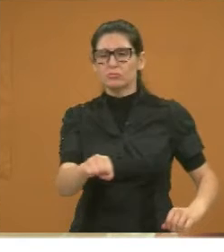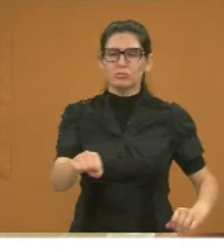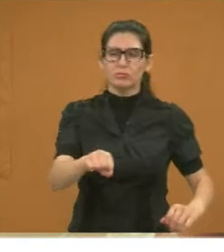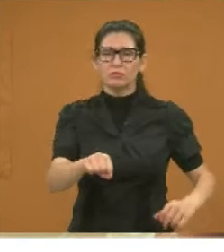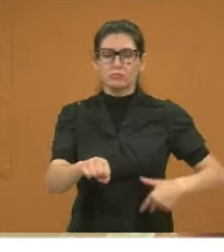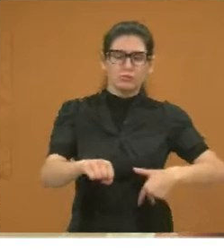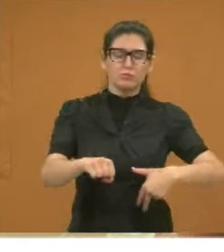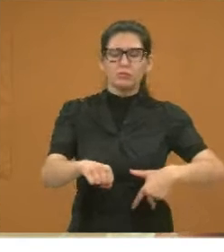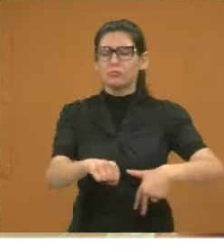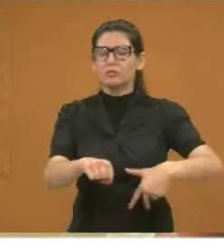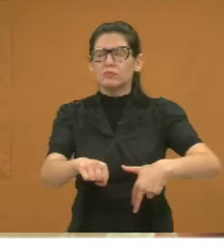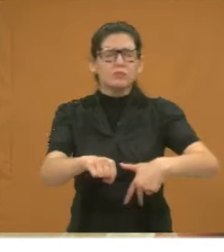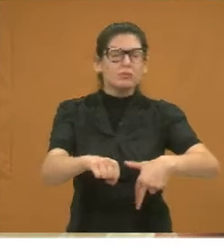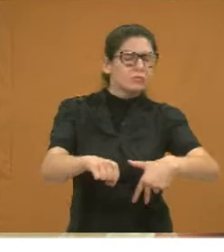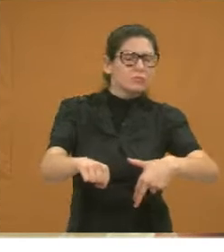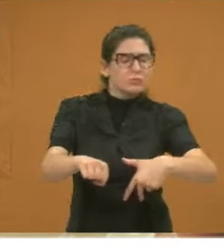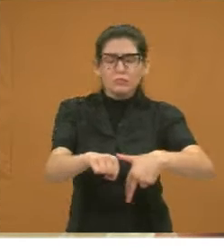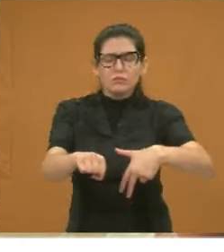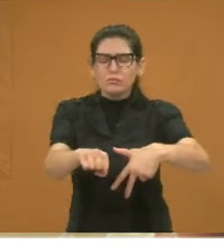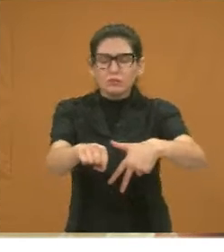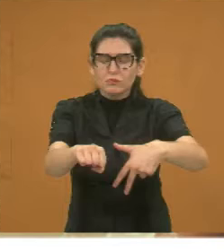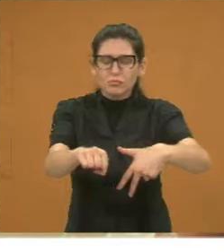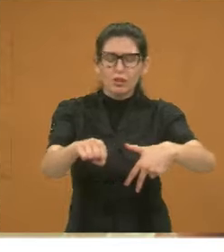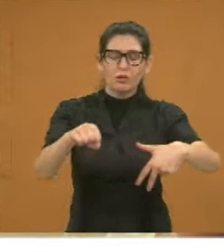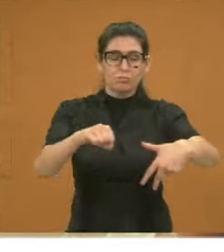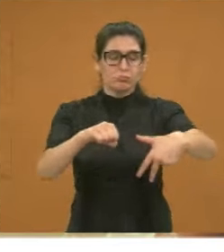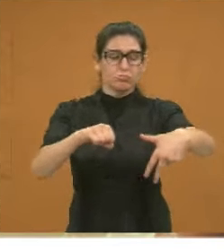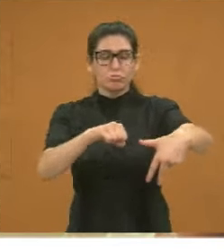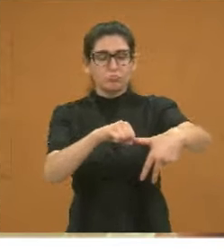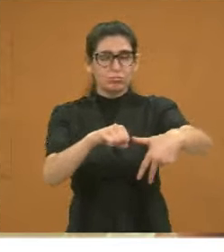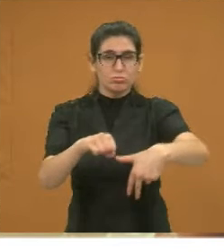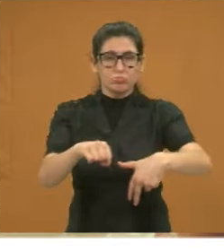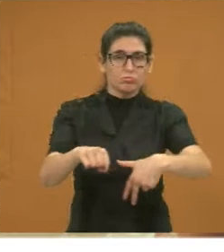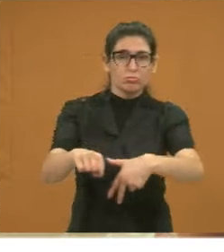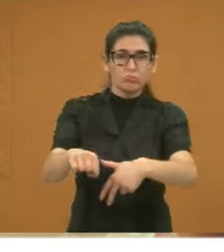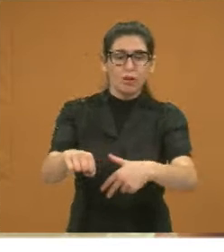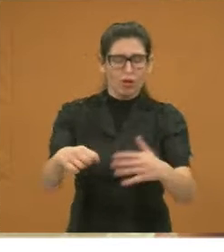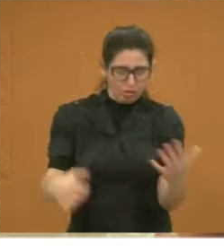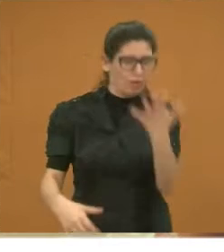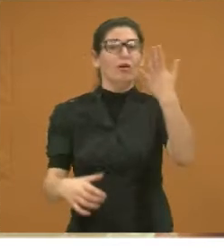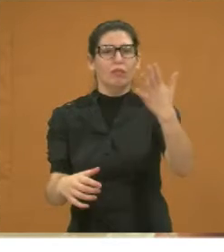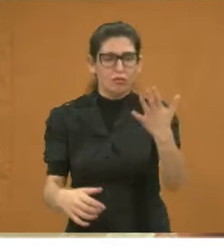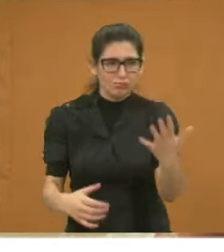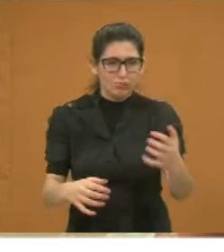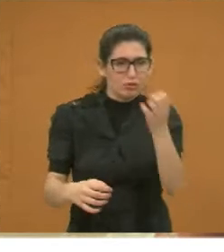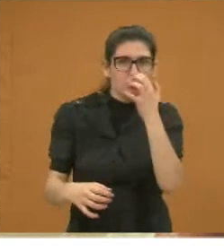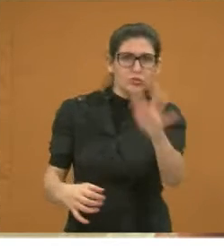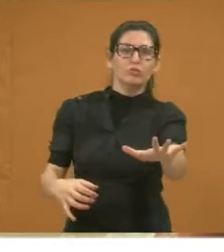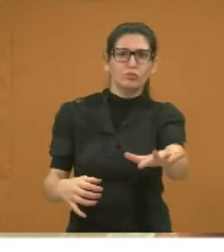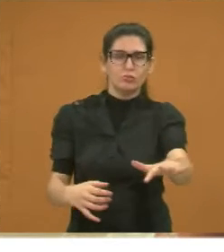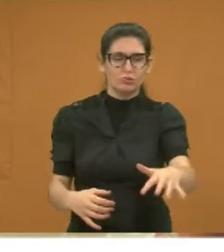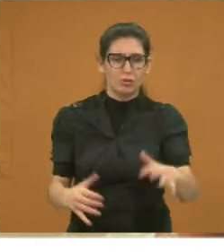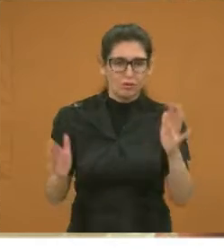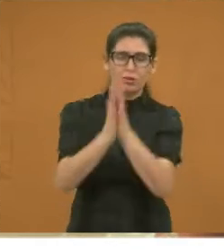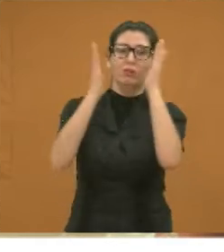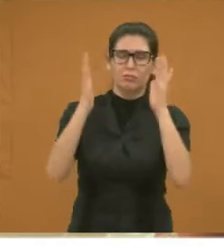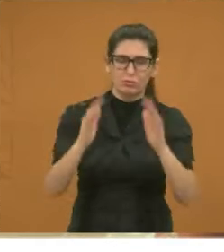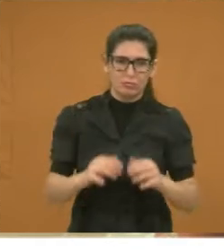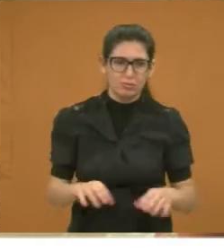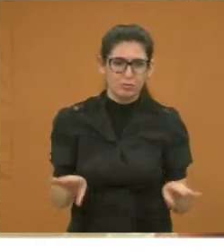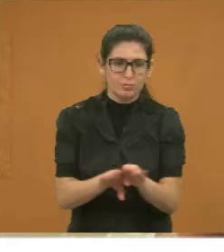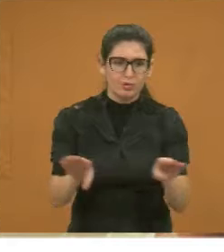procurando aonde que é, ele dá de encontro com a lixeira. Aí ele é de dar de encontro com a lixeira e vai também dar de encontro com o paquímetro.